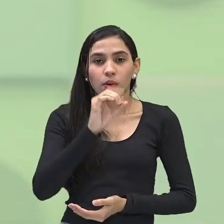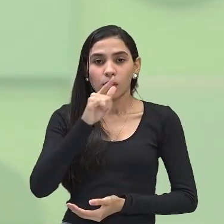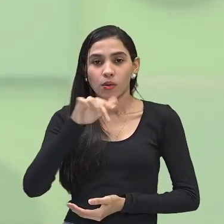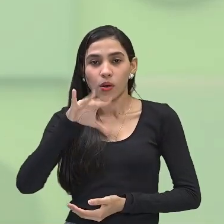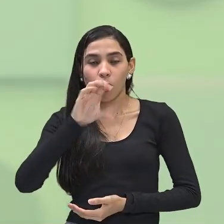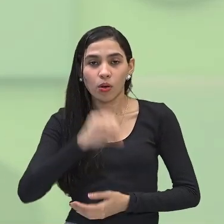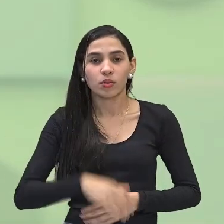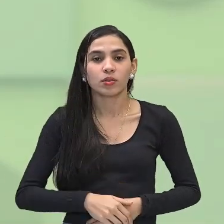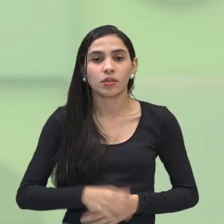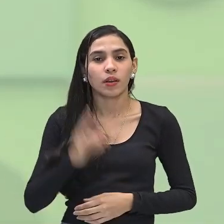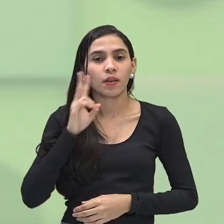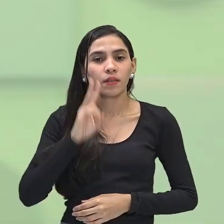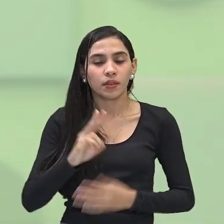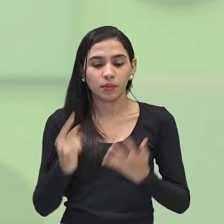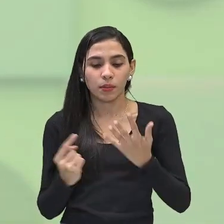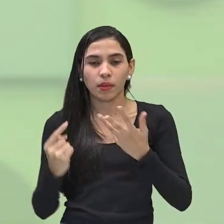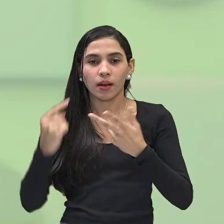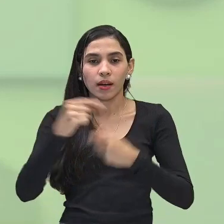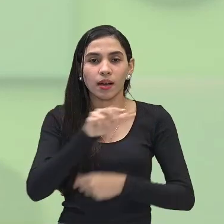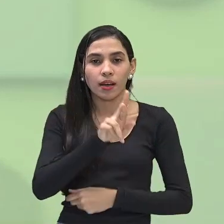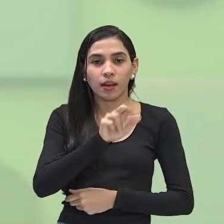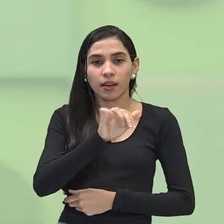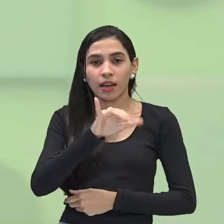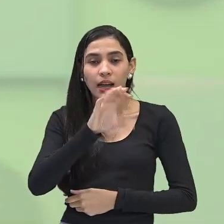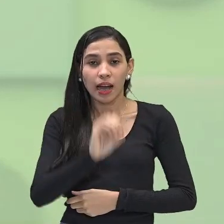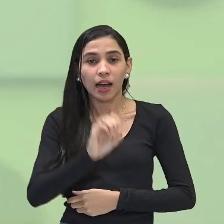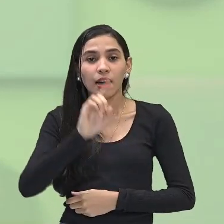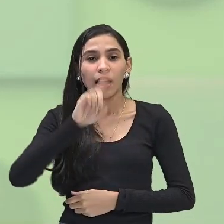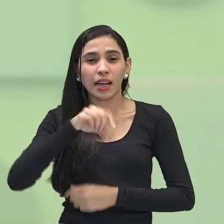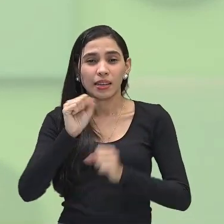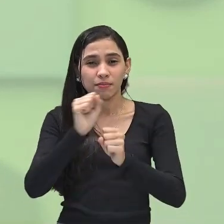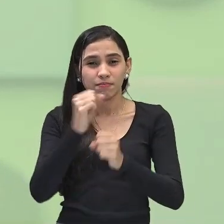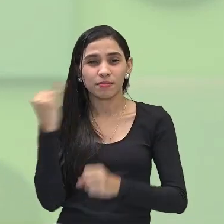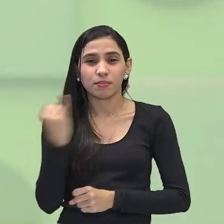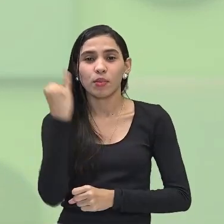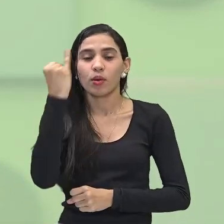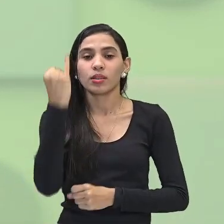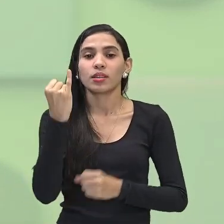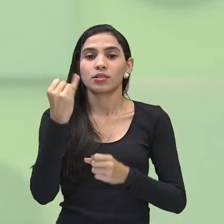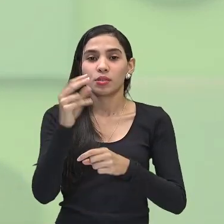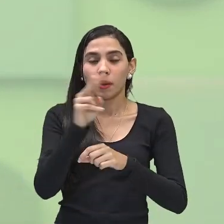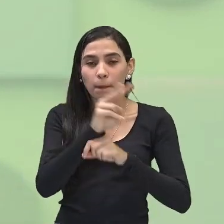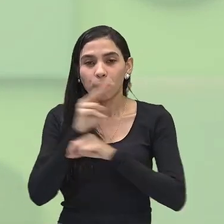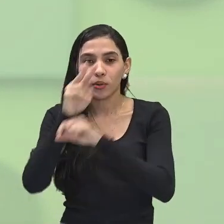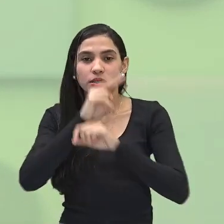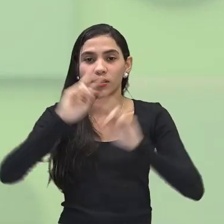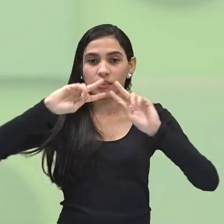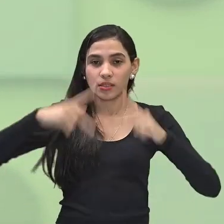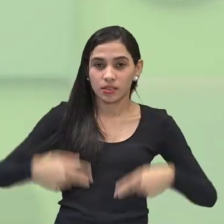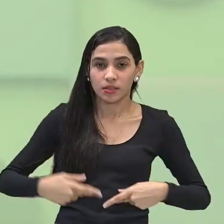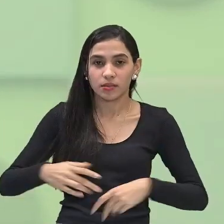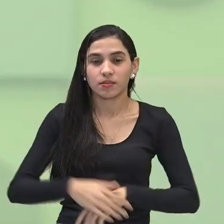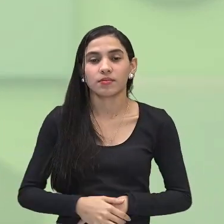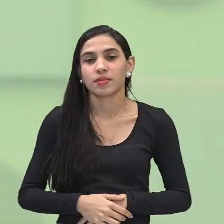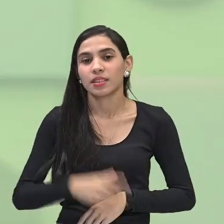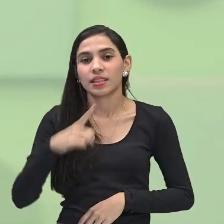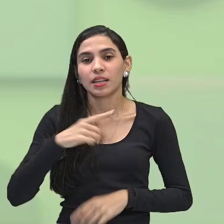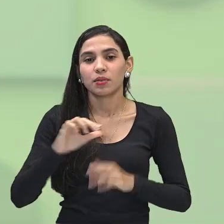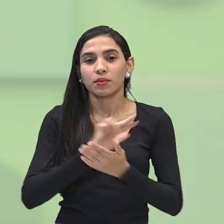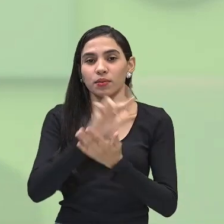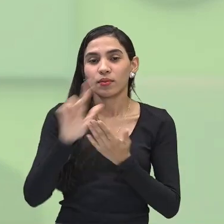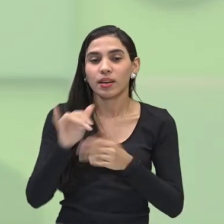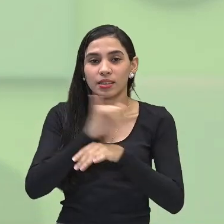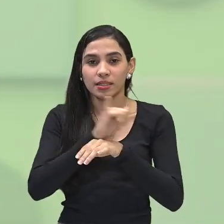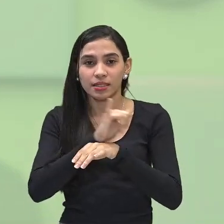raios ultravioletas e o quanto é importante proteger a vida dos seres vivos, nós seres humanos com várias estratégias